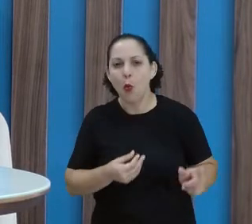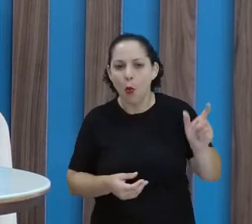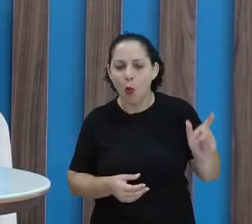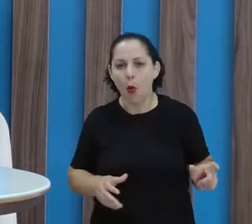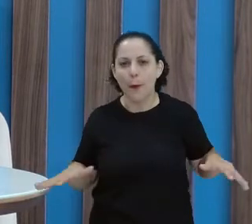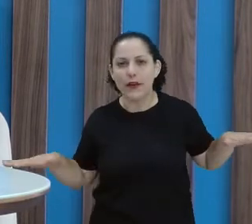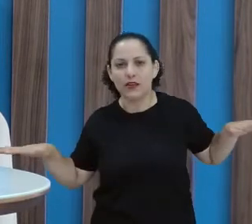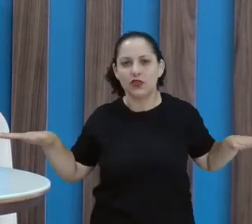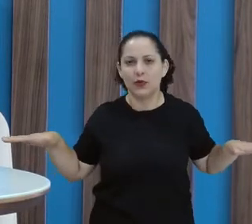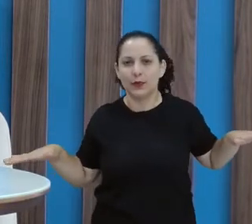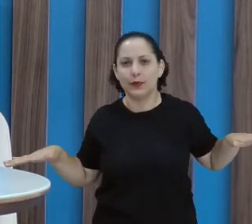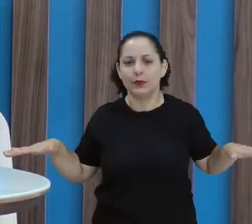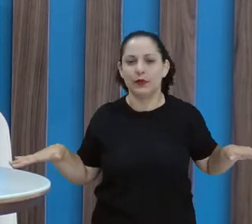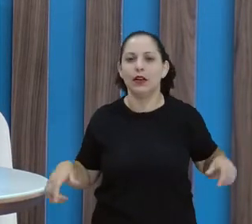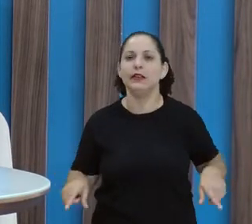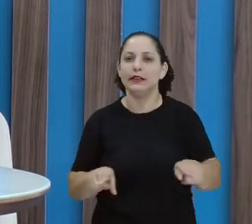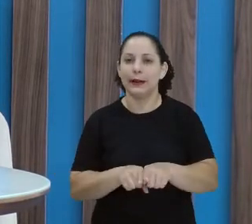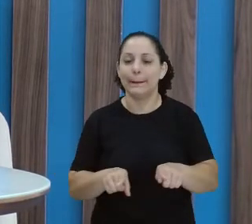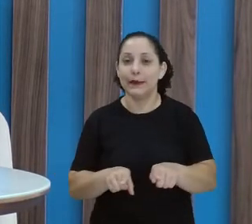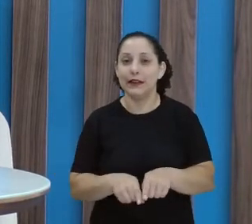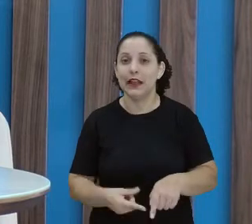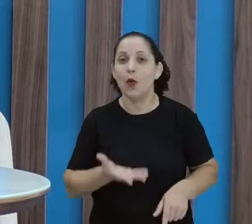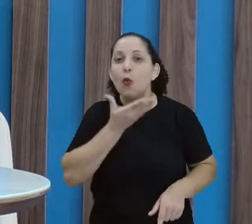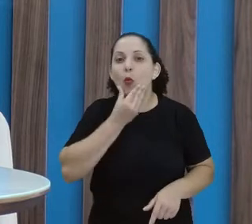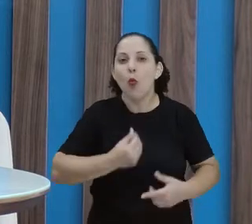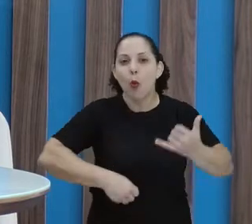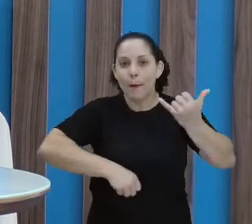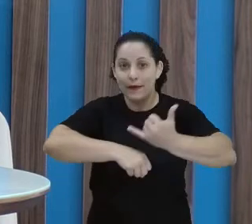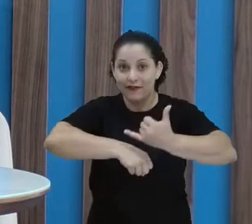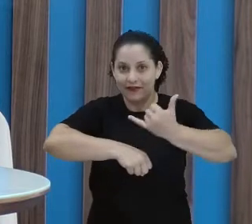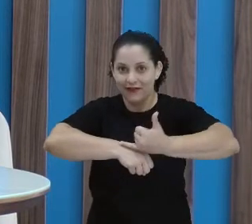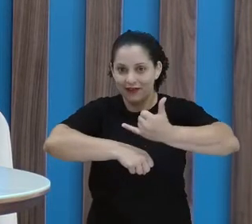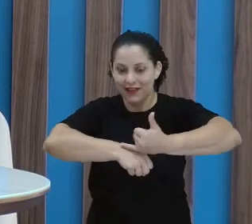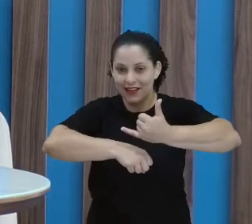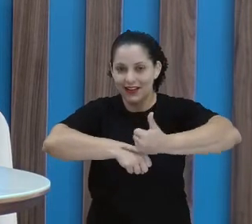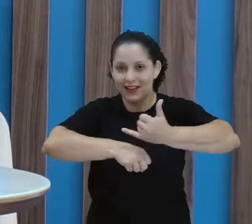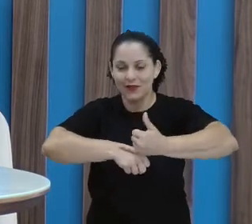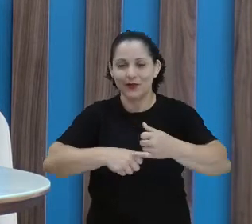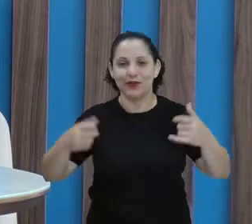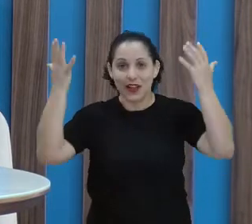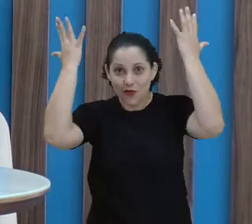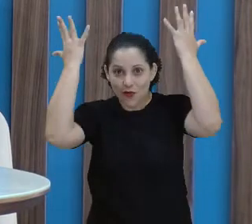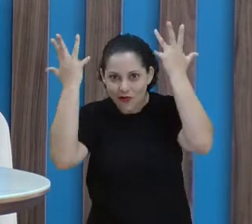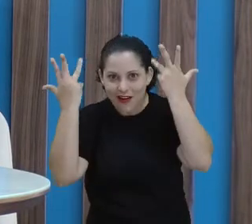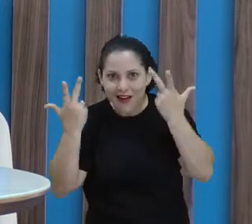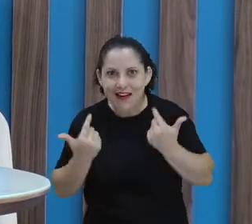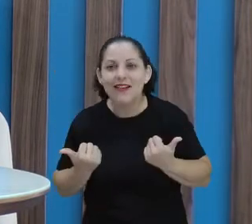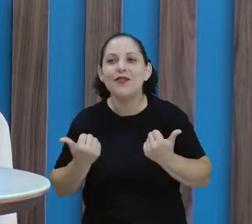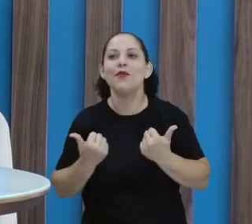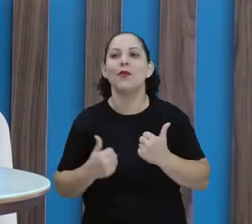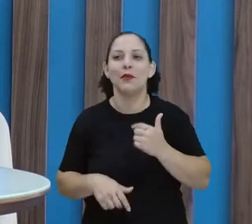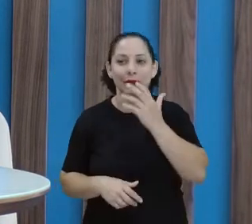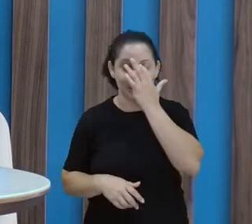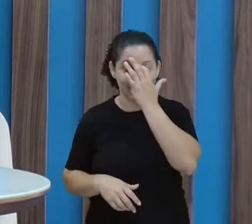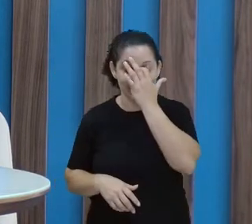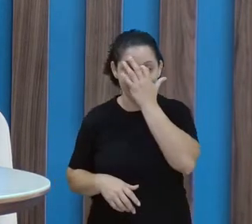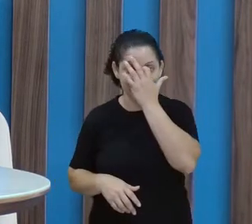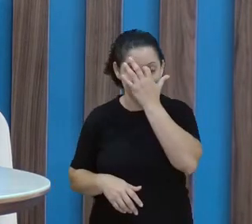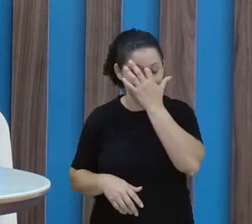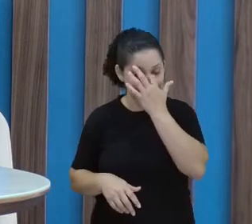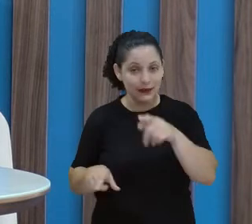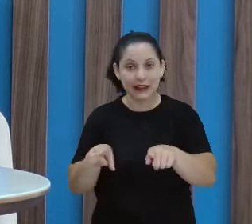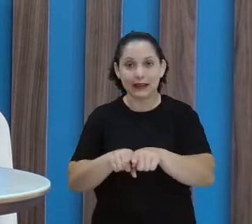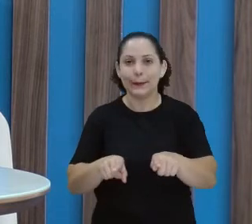espantalho, né? O leão. O leão. de lata que foi o segundo. O homem de lata. O leão. O leão. Depois fala também o